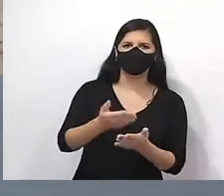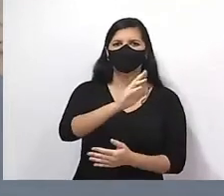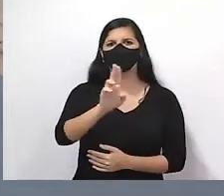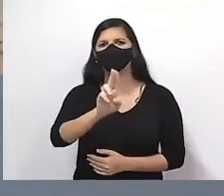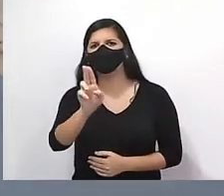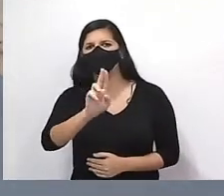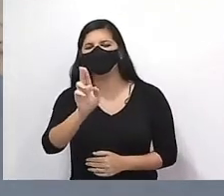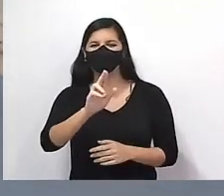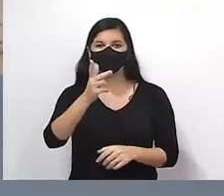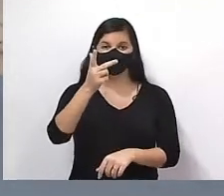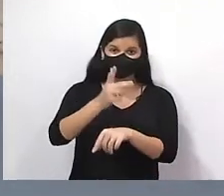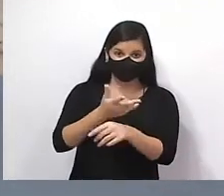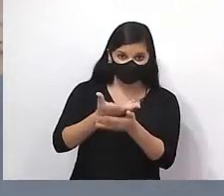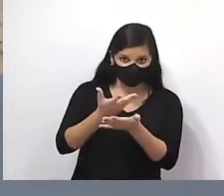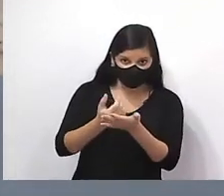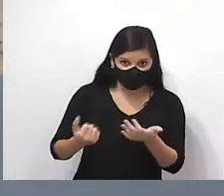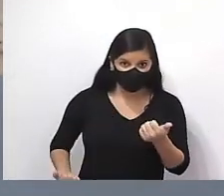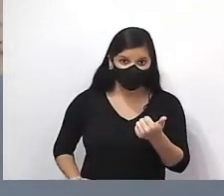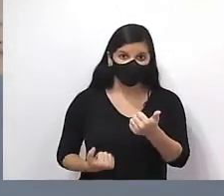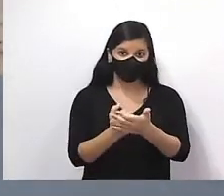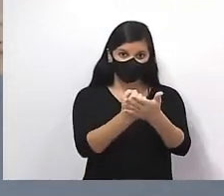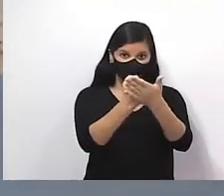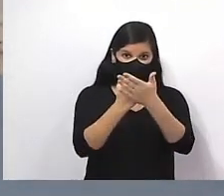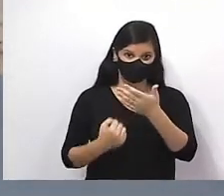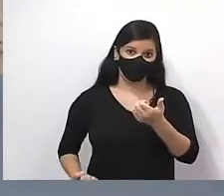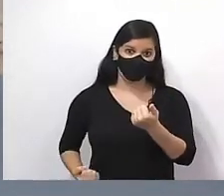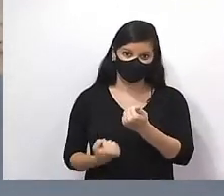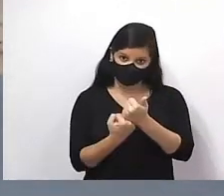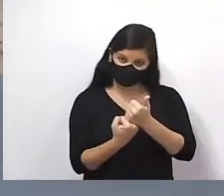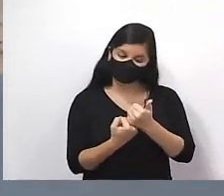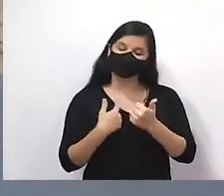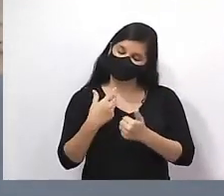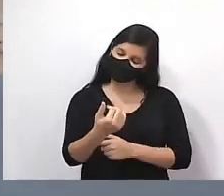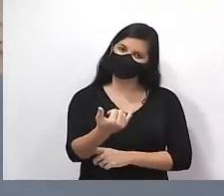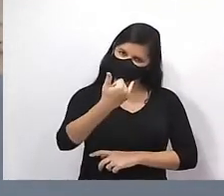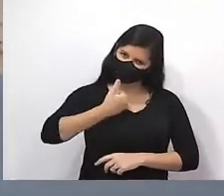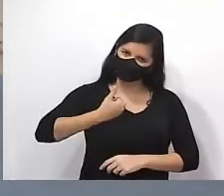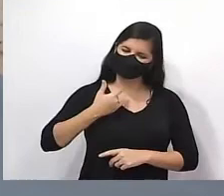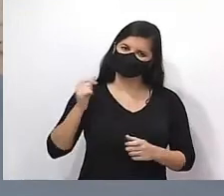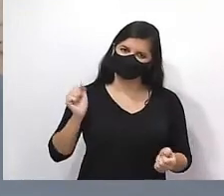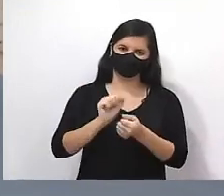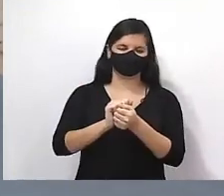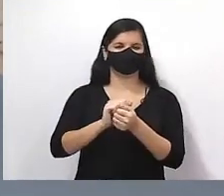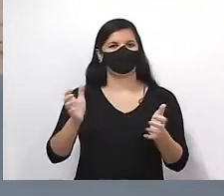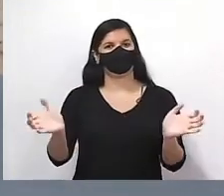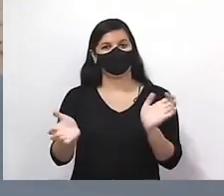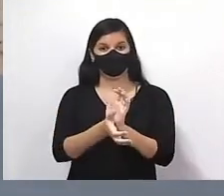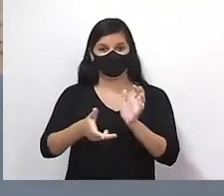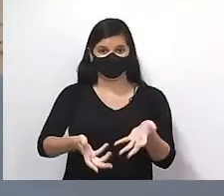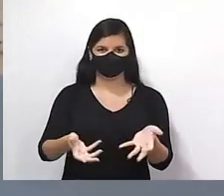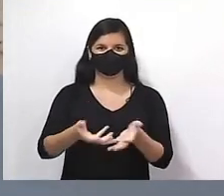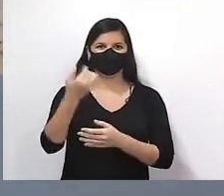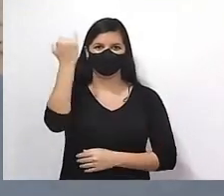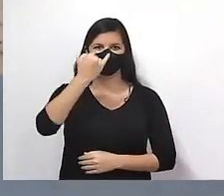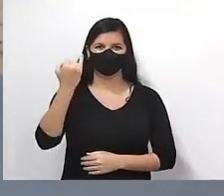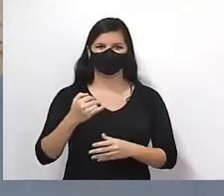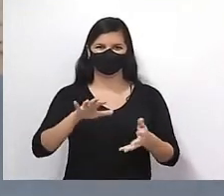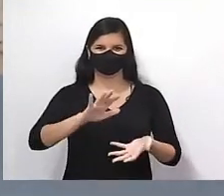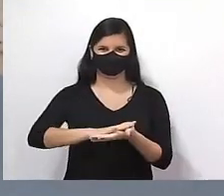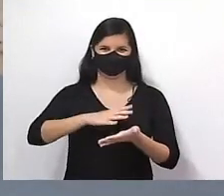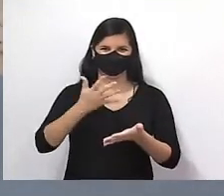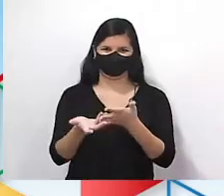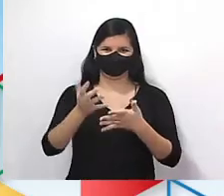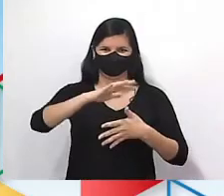usando nossa videoaula como apoio, manda pra gente referenciar aqui, estamos juntos, tá bom? Nossa equipe de hoje, a Magna tá aqui no cantinho, tá vendo aí,